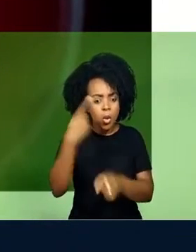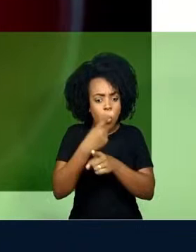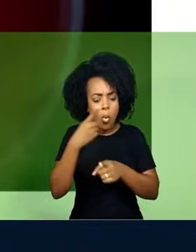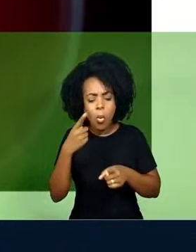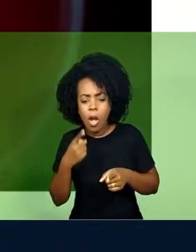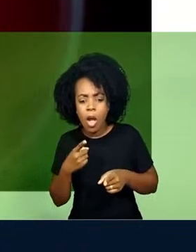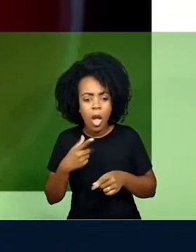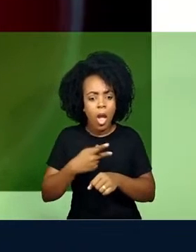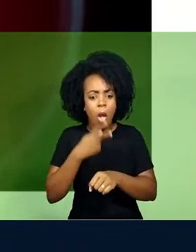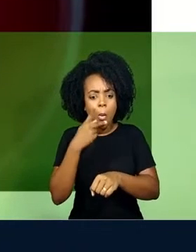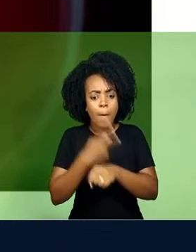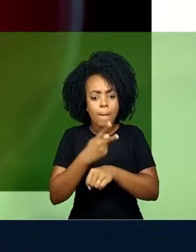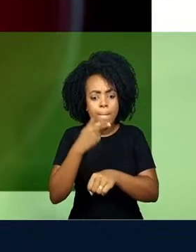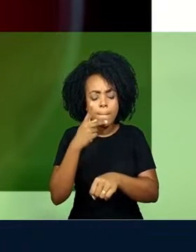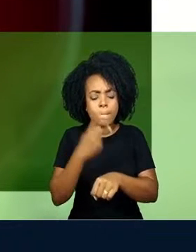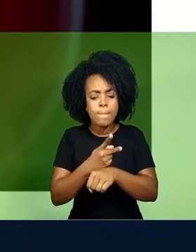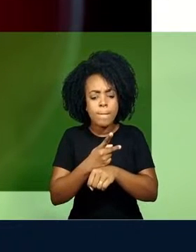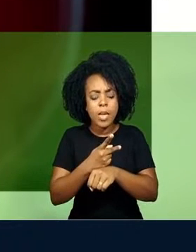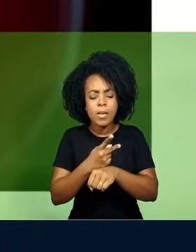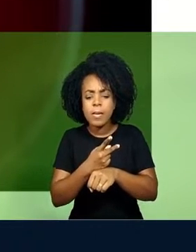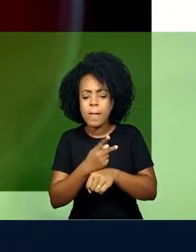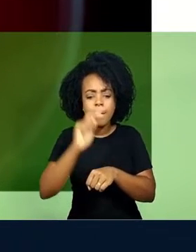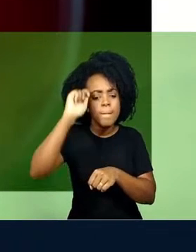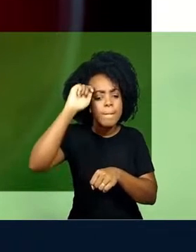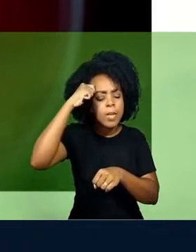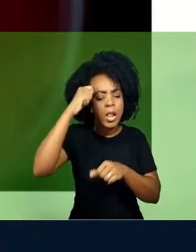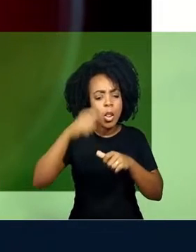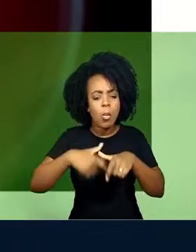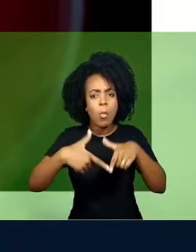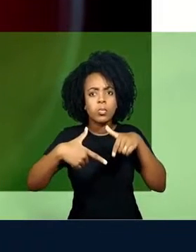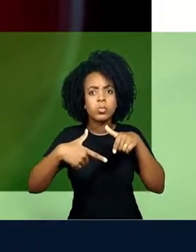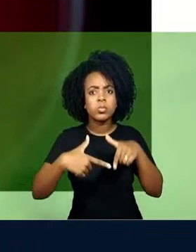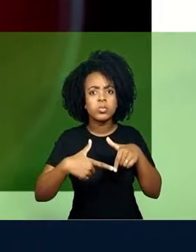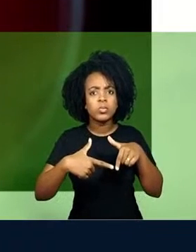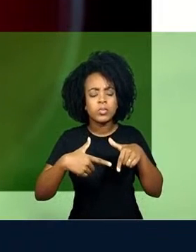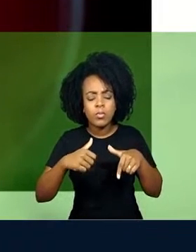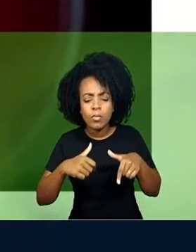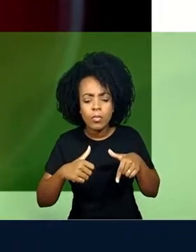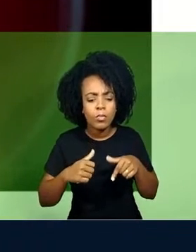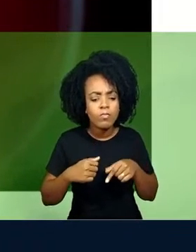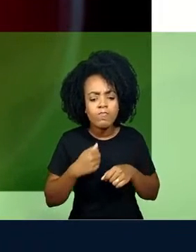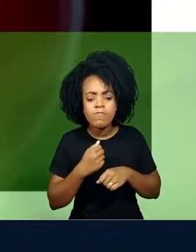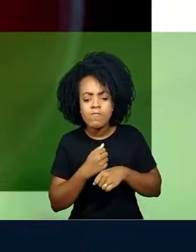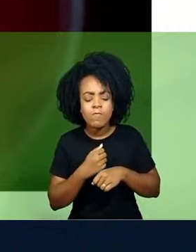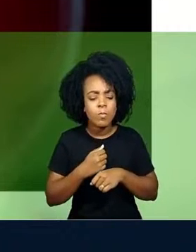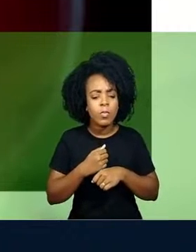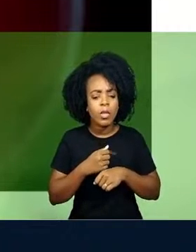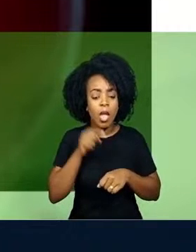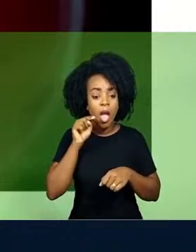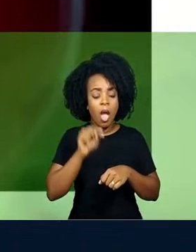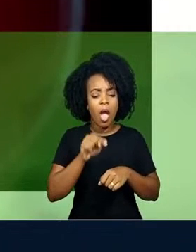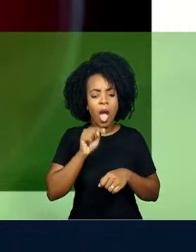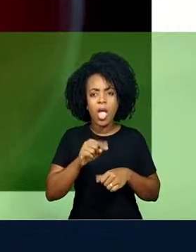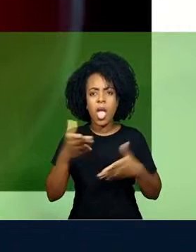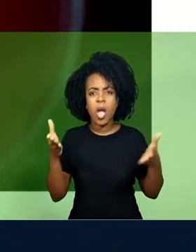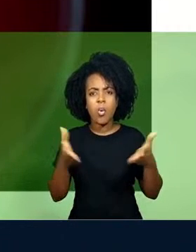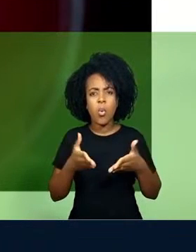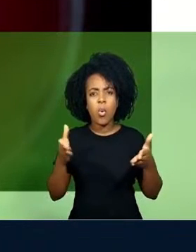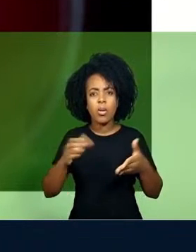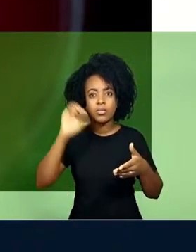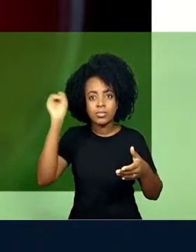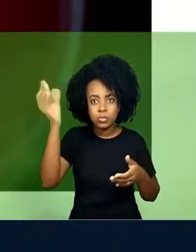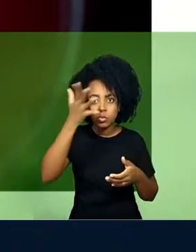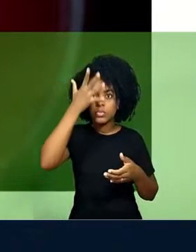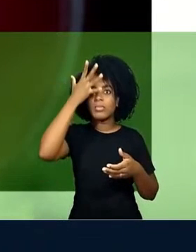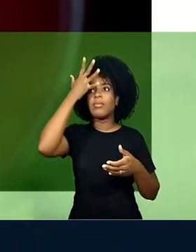negro, uma pedra retangular negra e, a partir desse momento, eles vão desfrutar